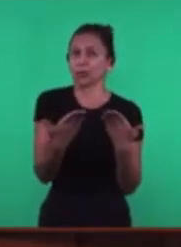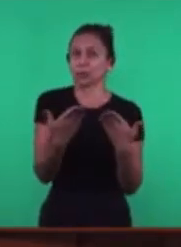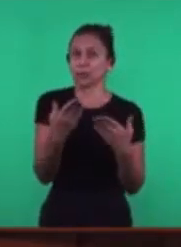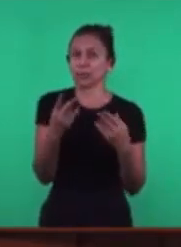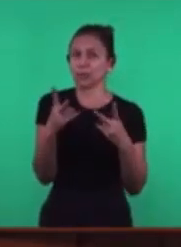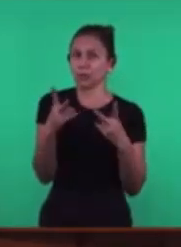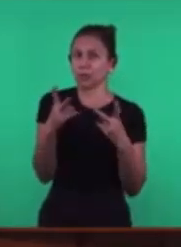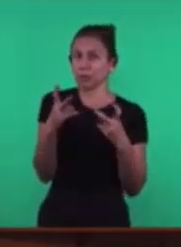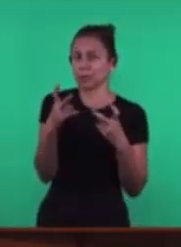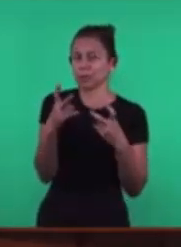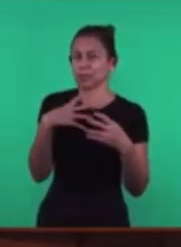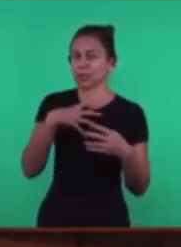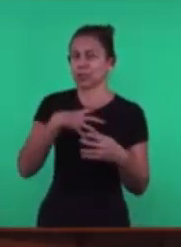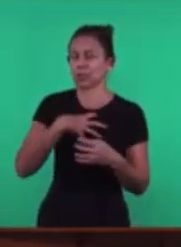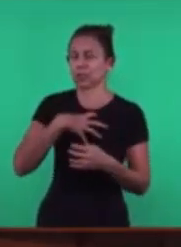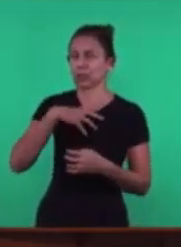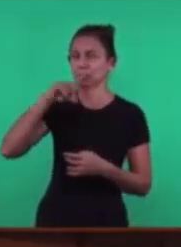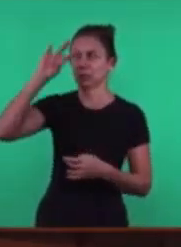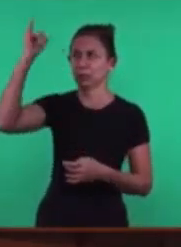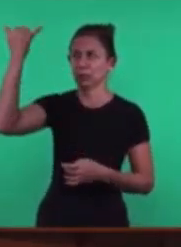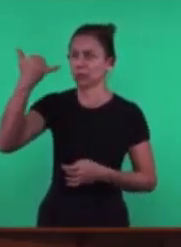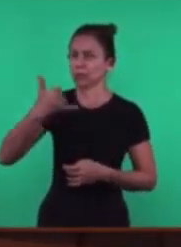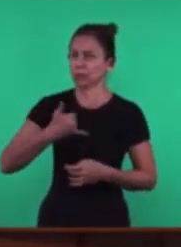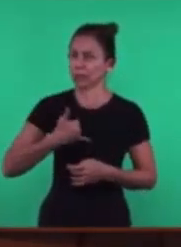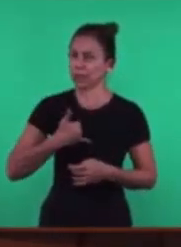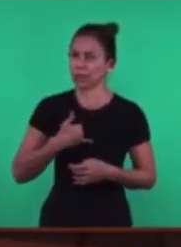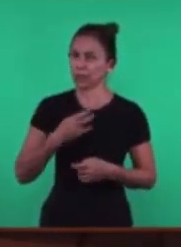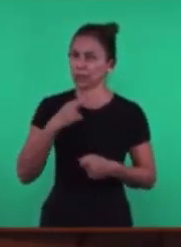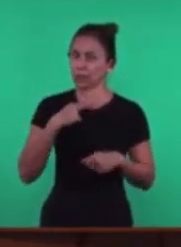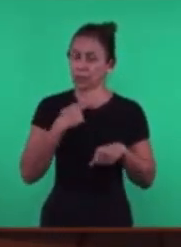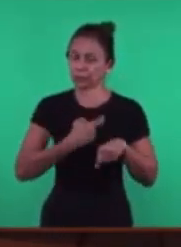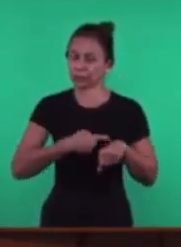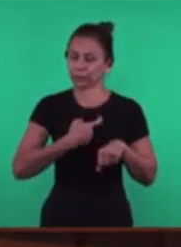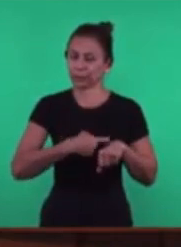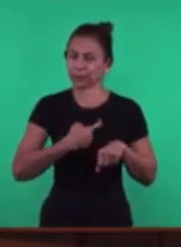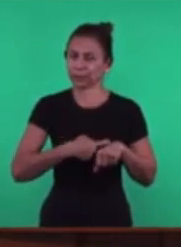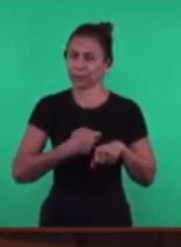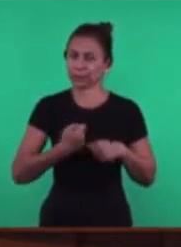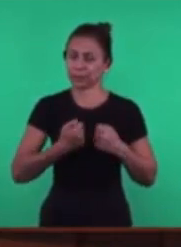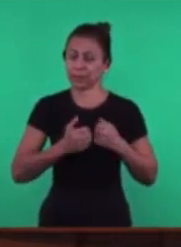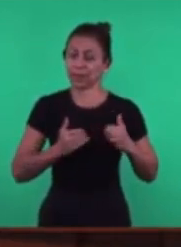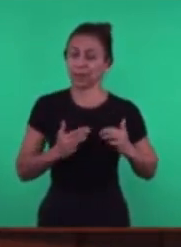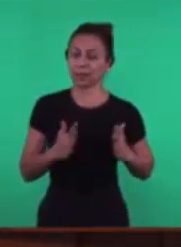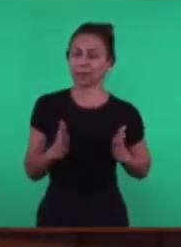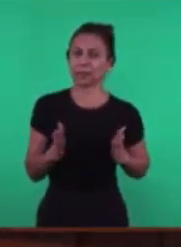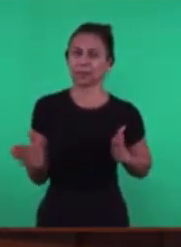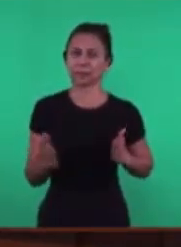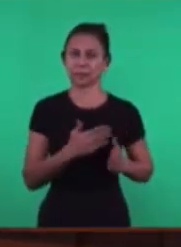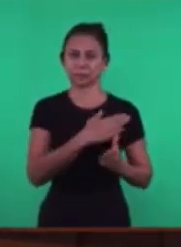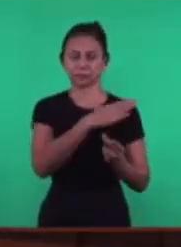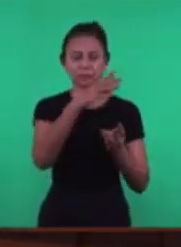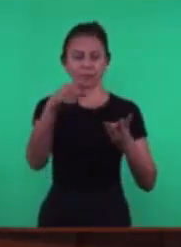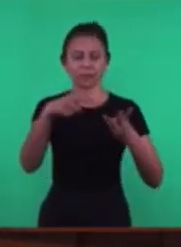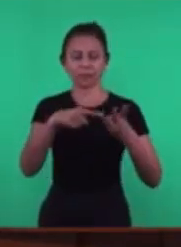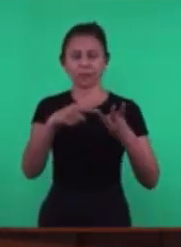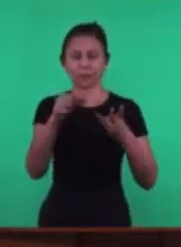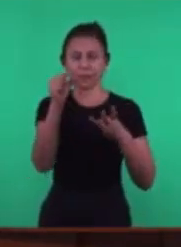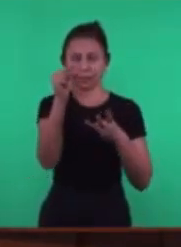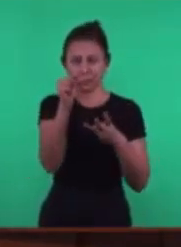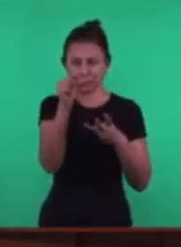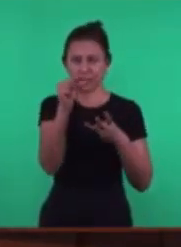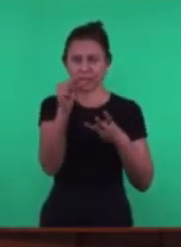endureçais O vosso coração A terceira semente É aquela De vidas